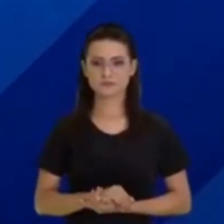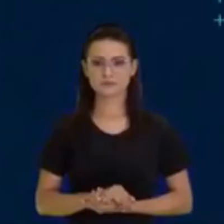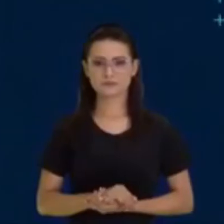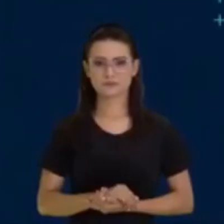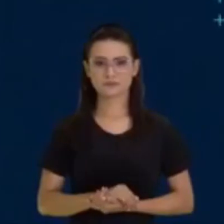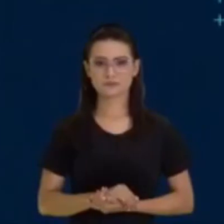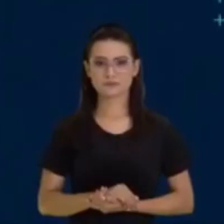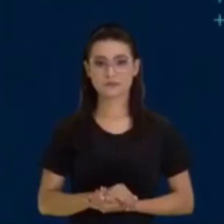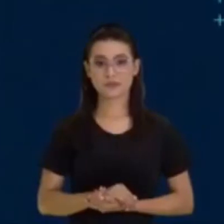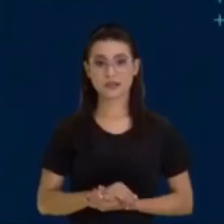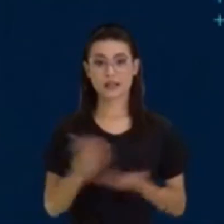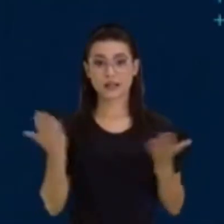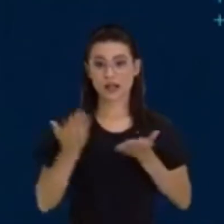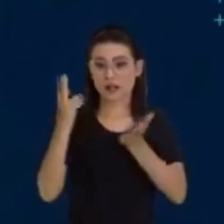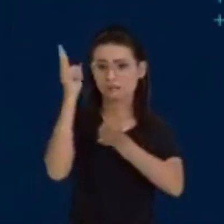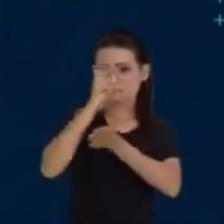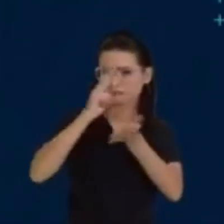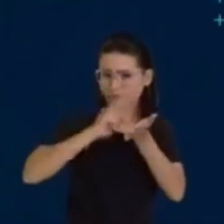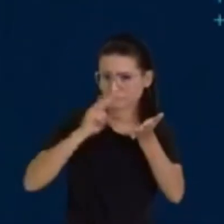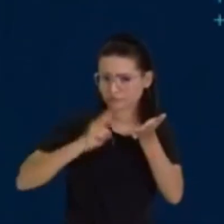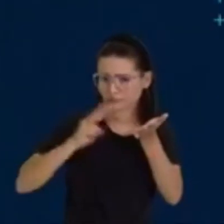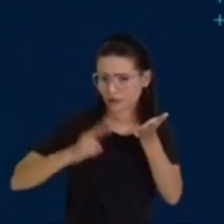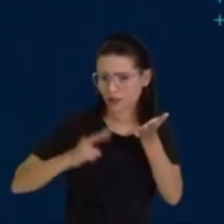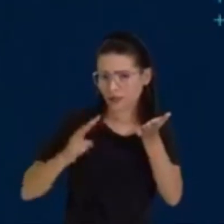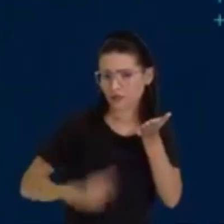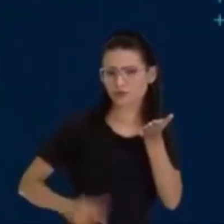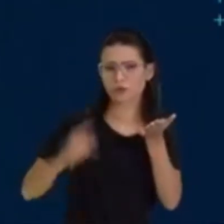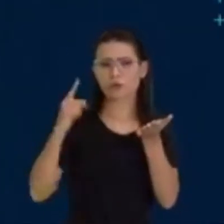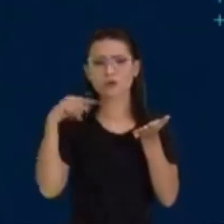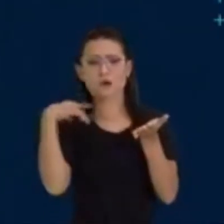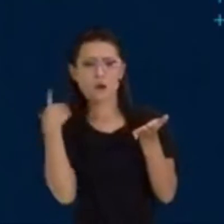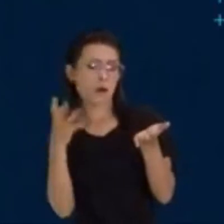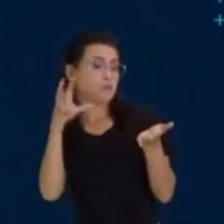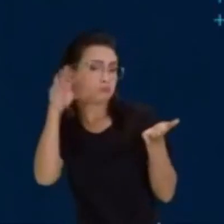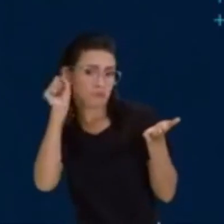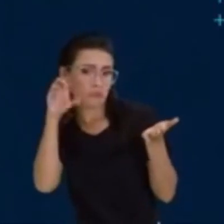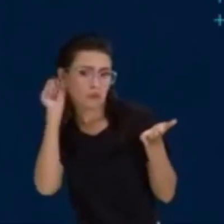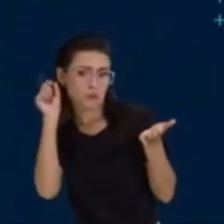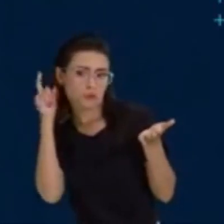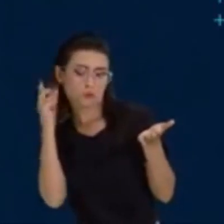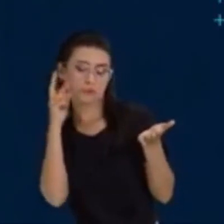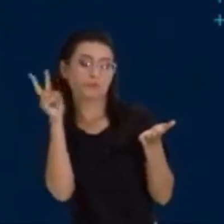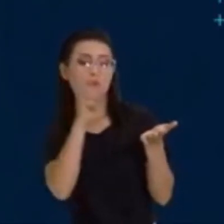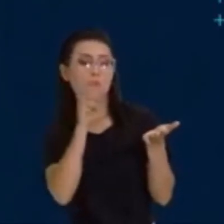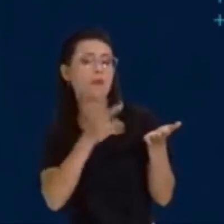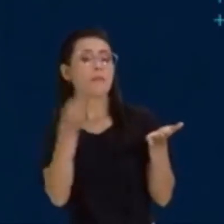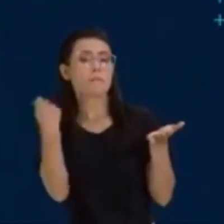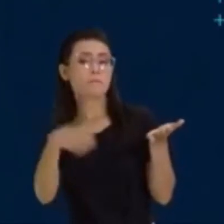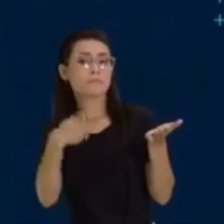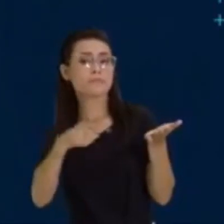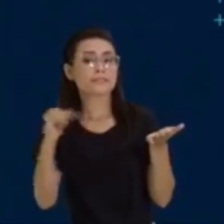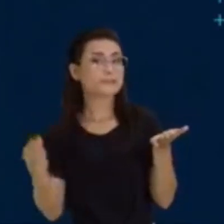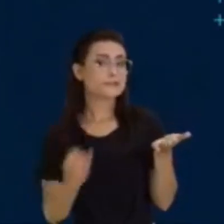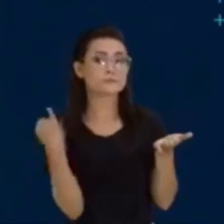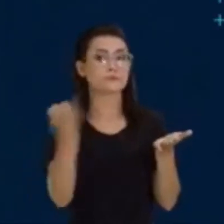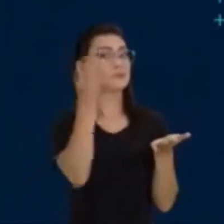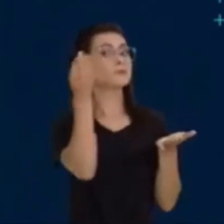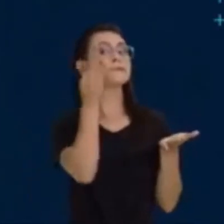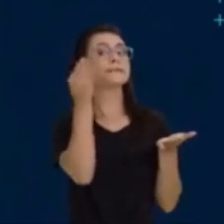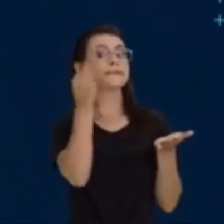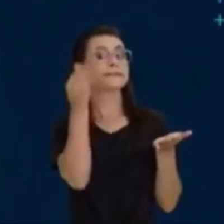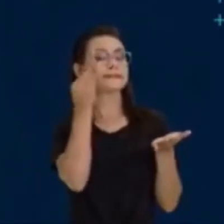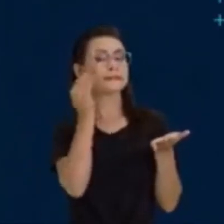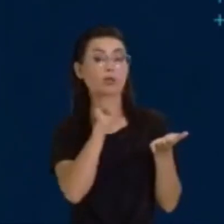Durante a leitura ou audição de um texto, precisamos estar atentos a algumas pistas que este